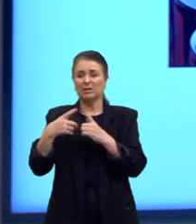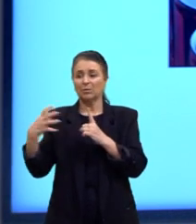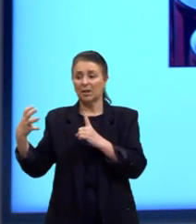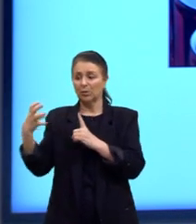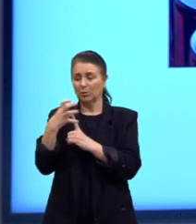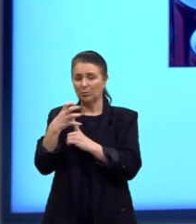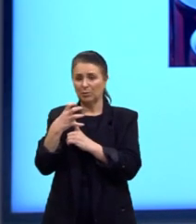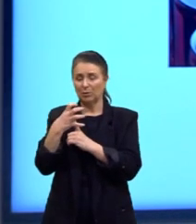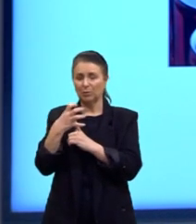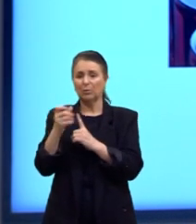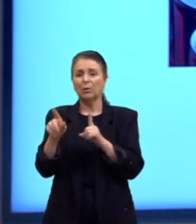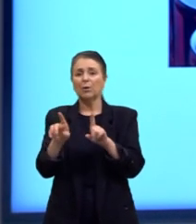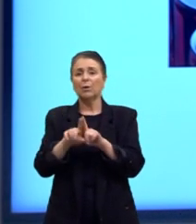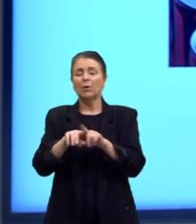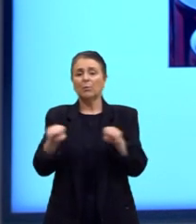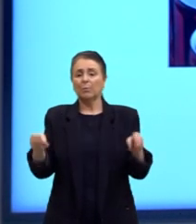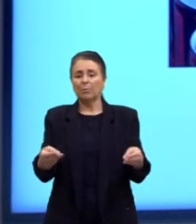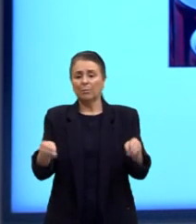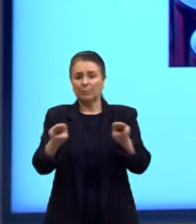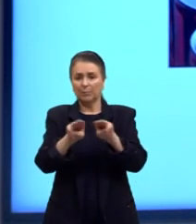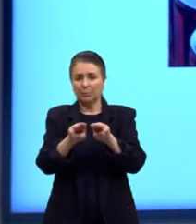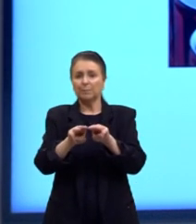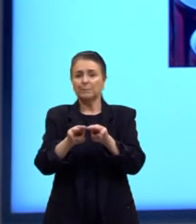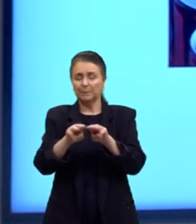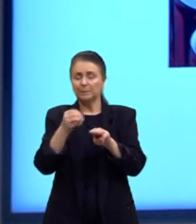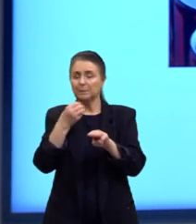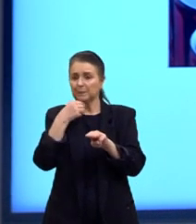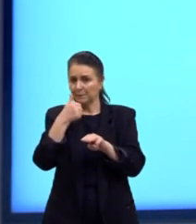magnéticos tão bem estabelecidos, tá?